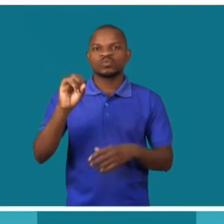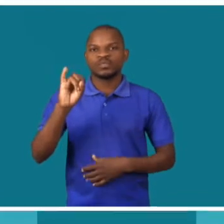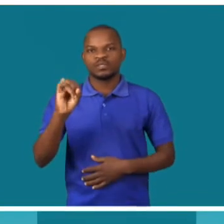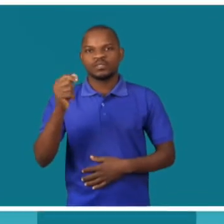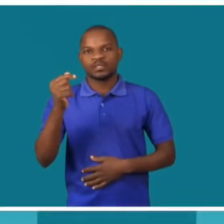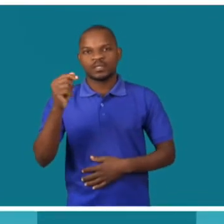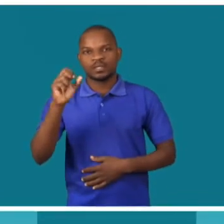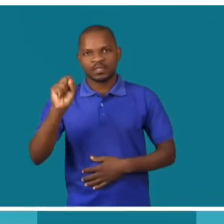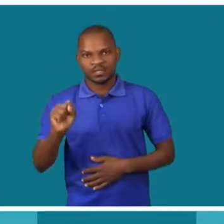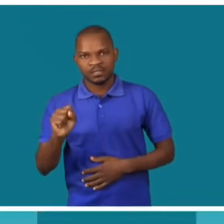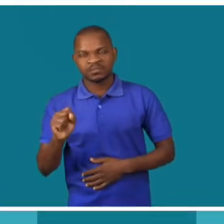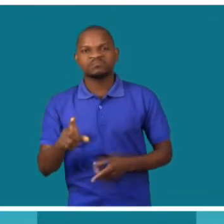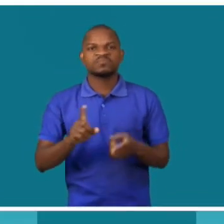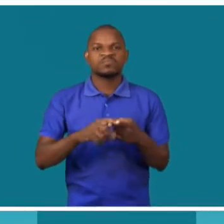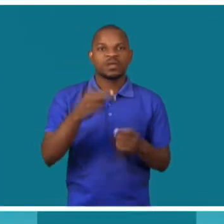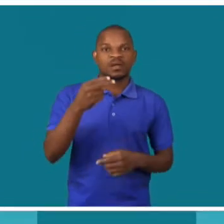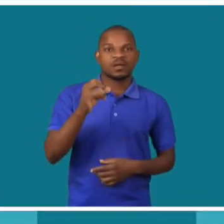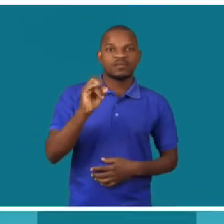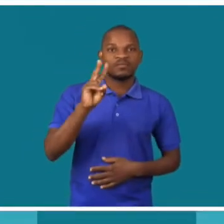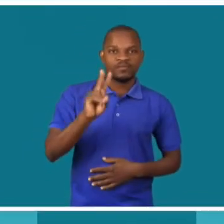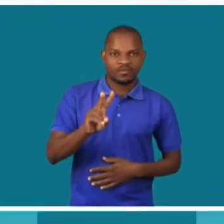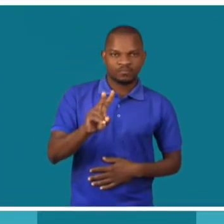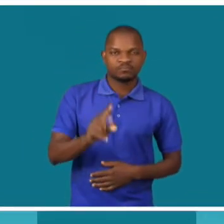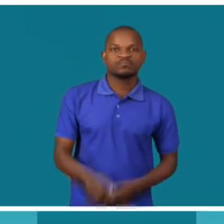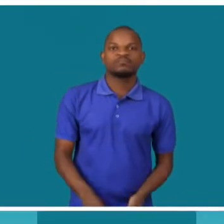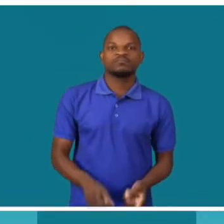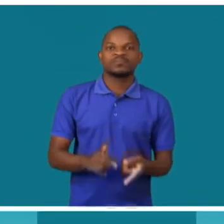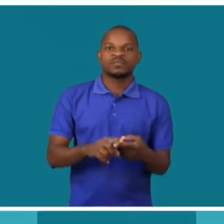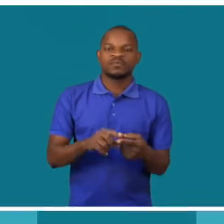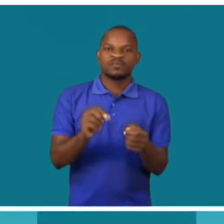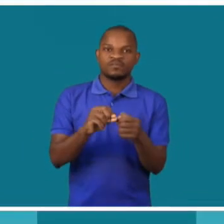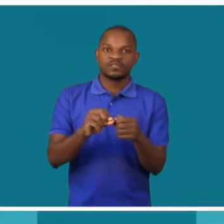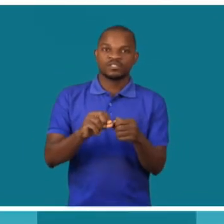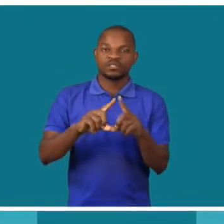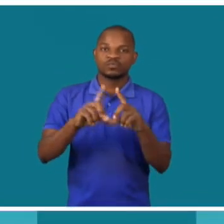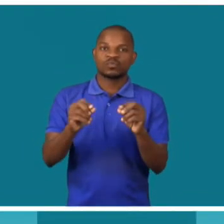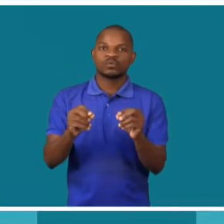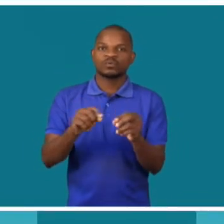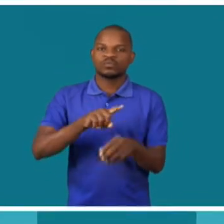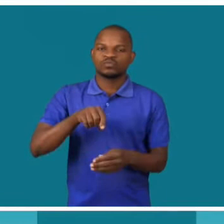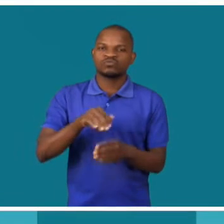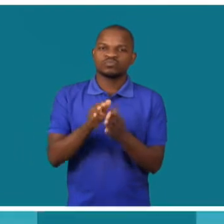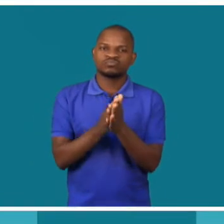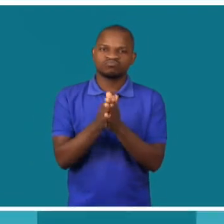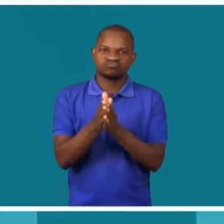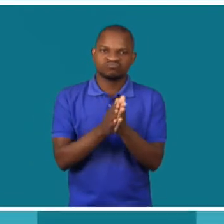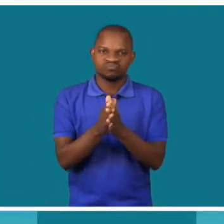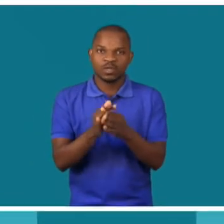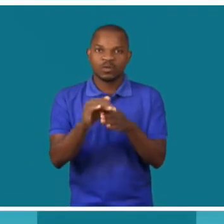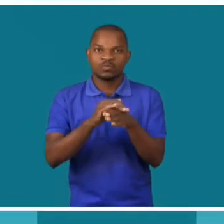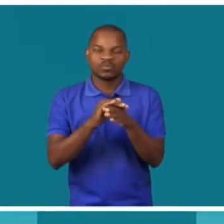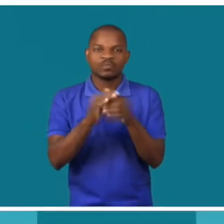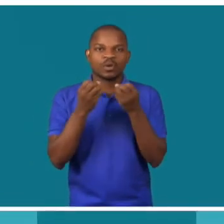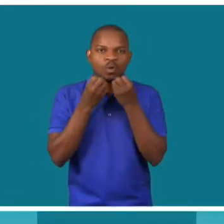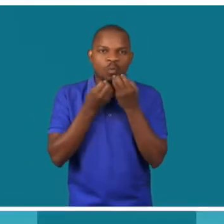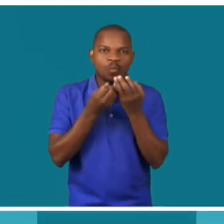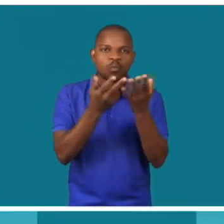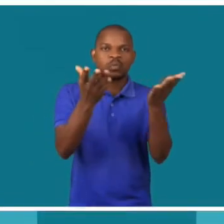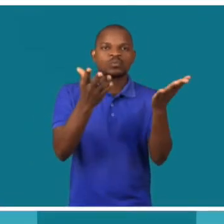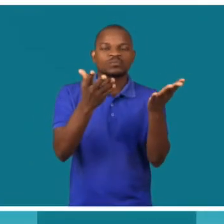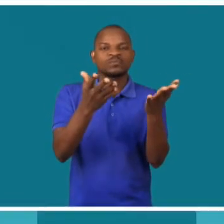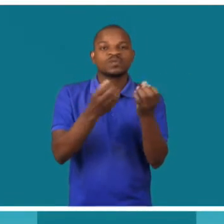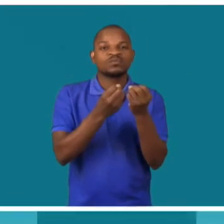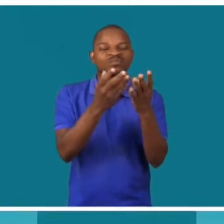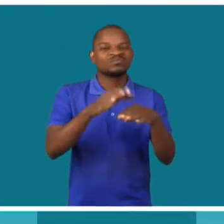as ITS, o HIV. Fazem parte daquilo que são as ferramentas que vamos usar nos próximos dias para a